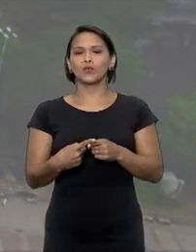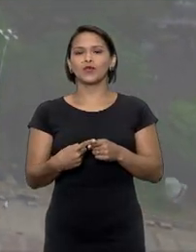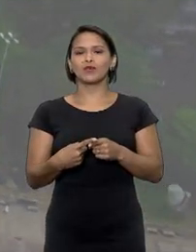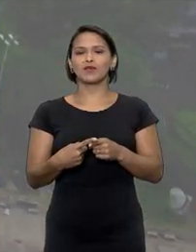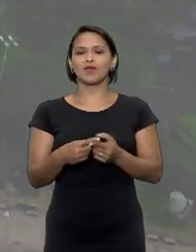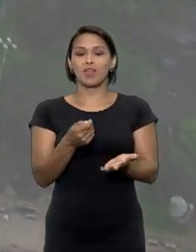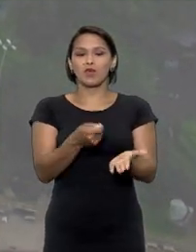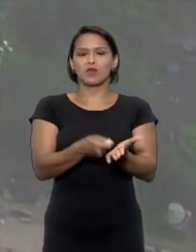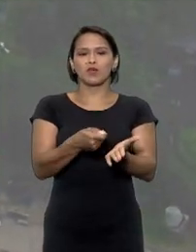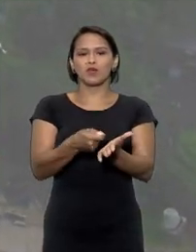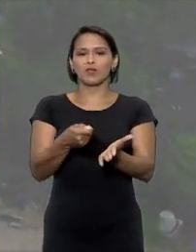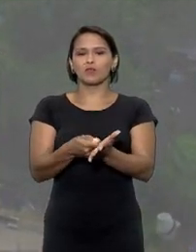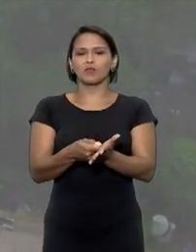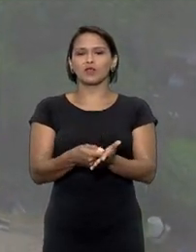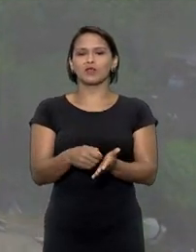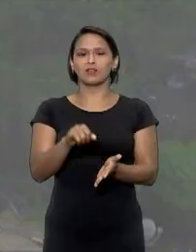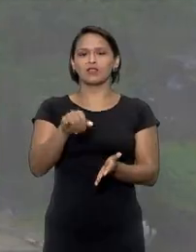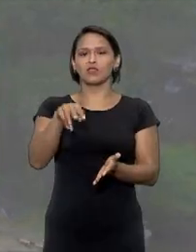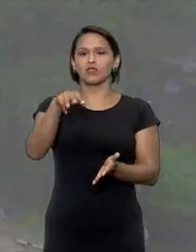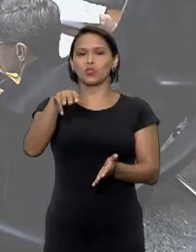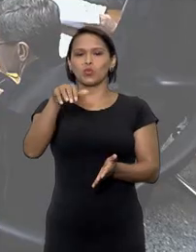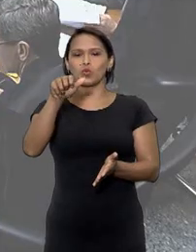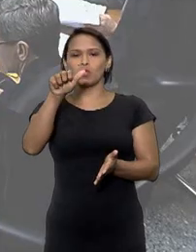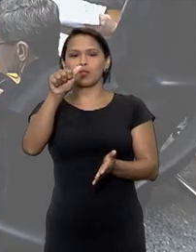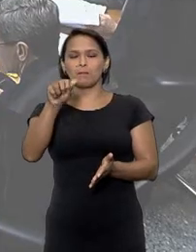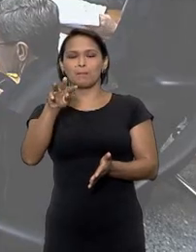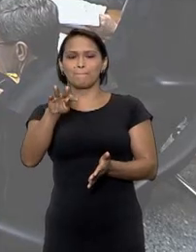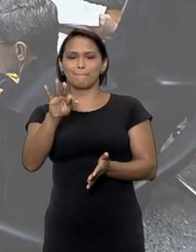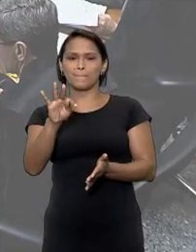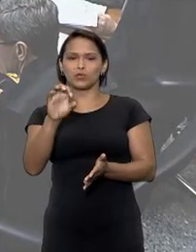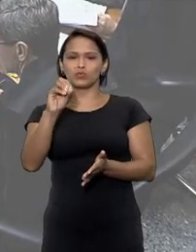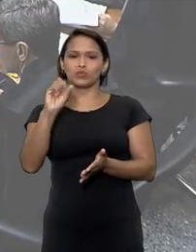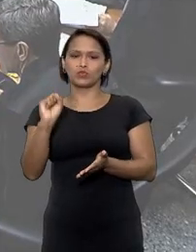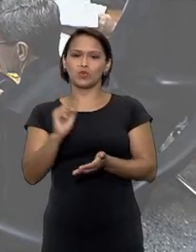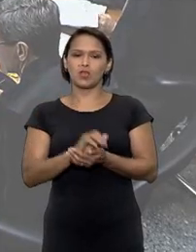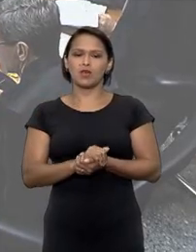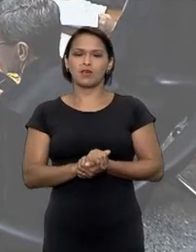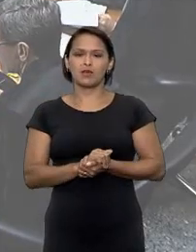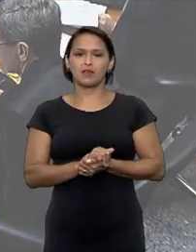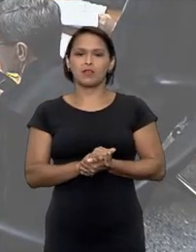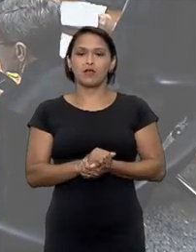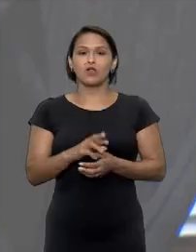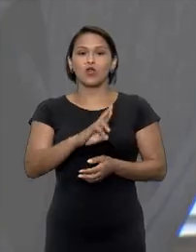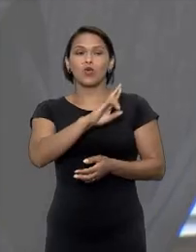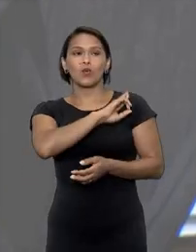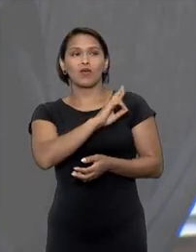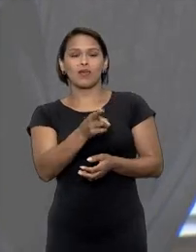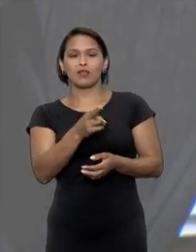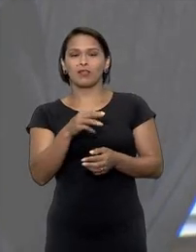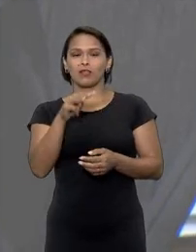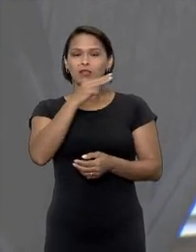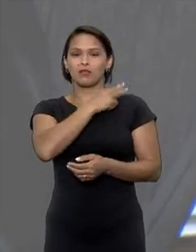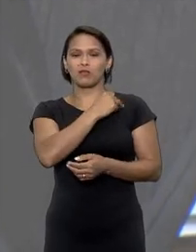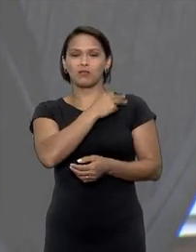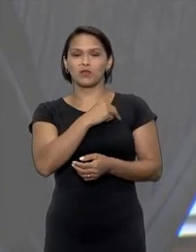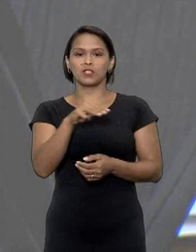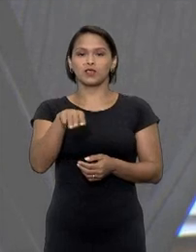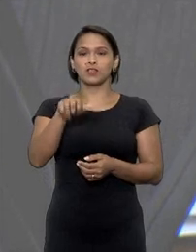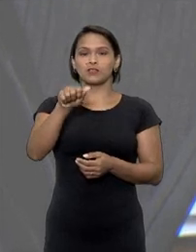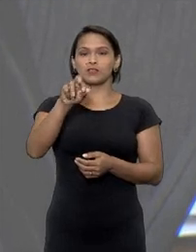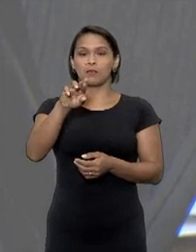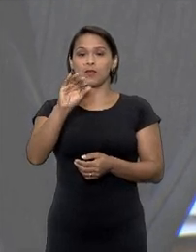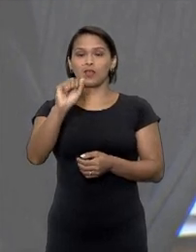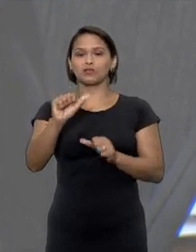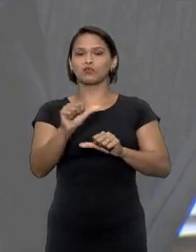uma cobrança de IPTU que é um imposto o devedor recorreu ao STJ o relator ministro Marco Aurélio Belize